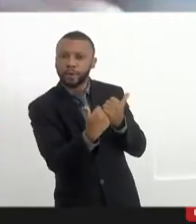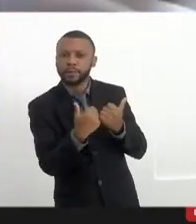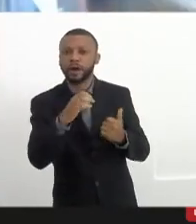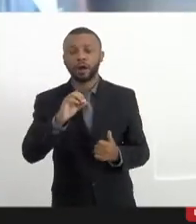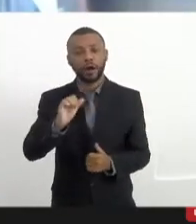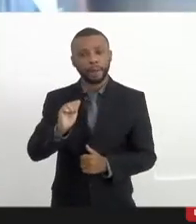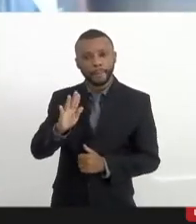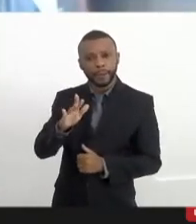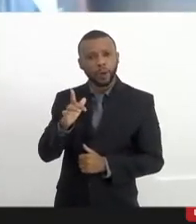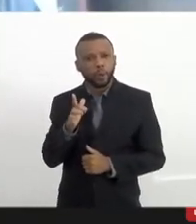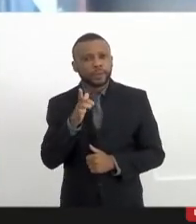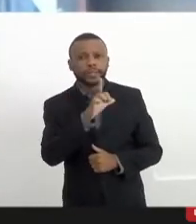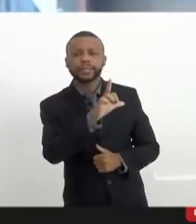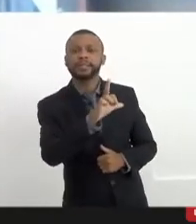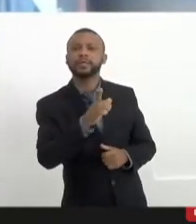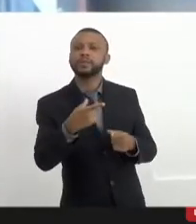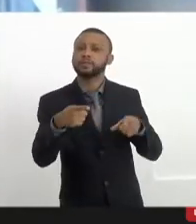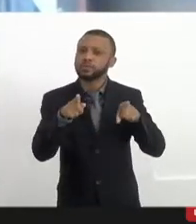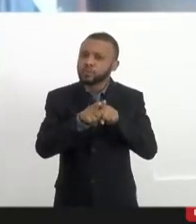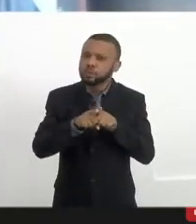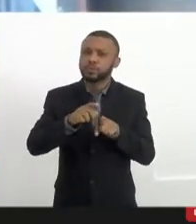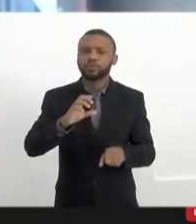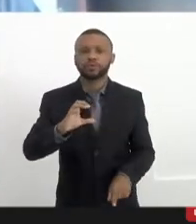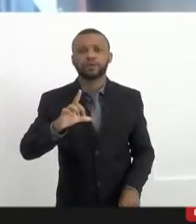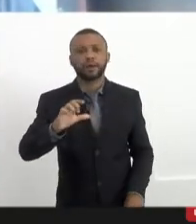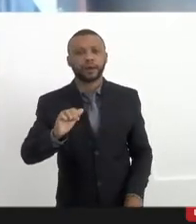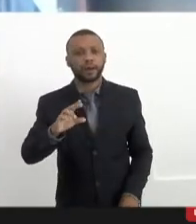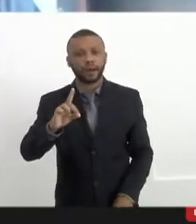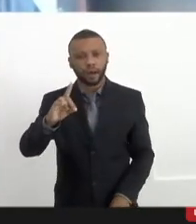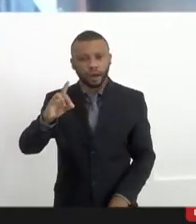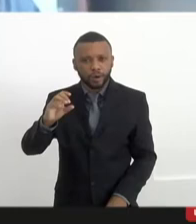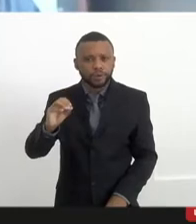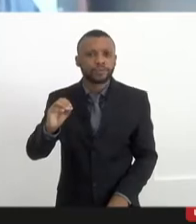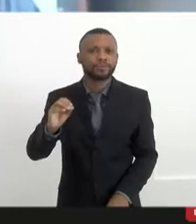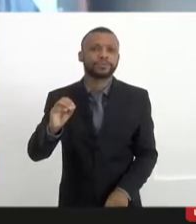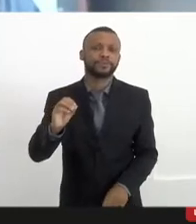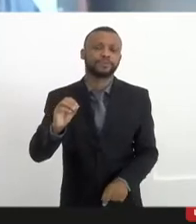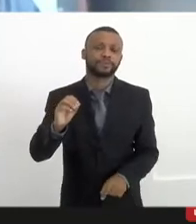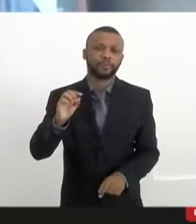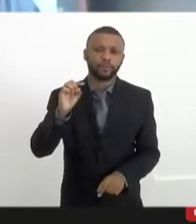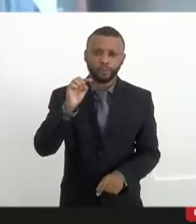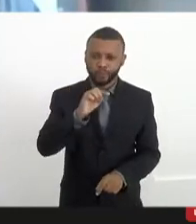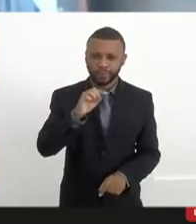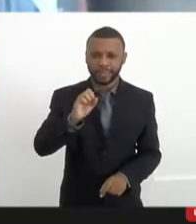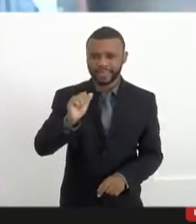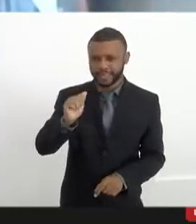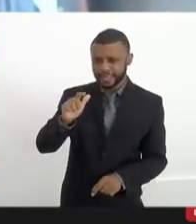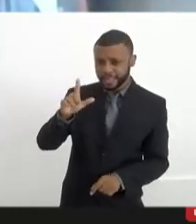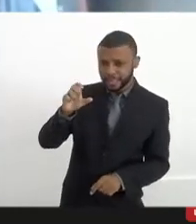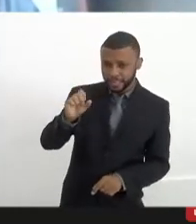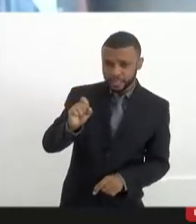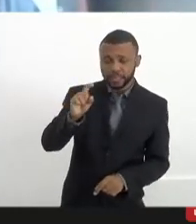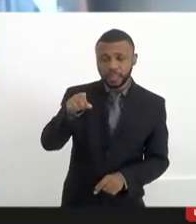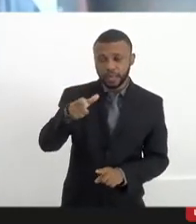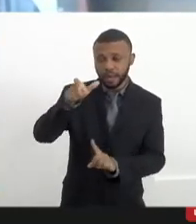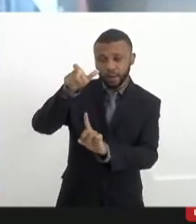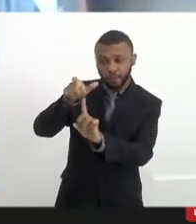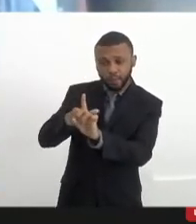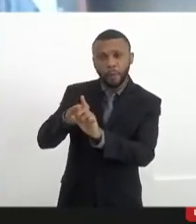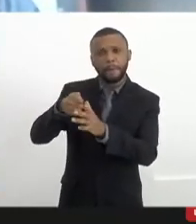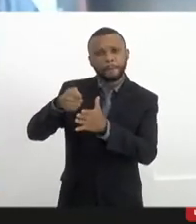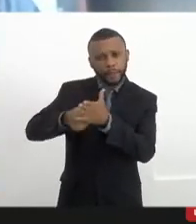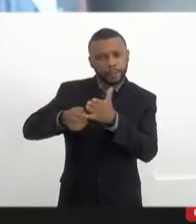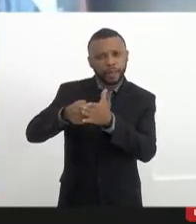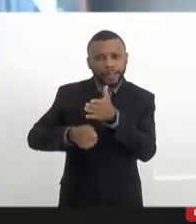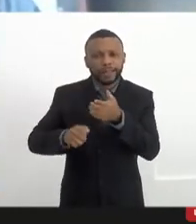consegui o Cláudio Salles, que é um militante, que está aqui na